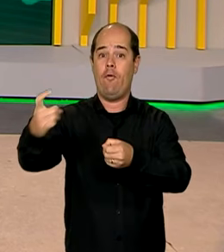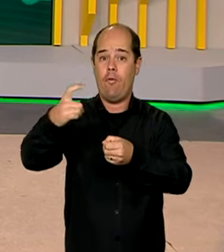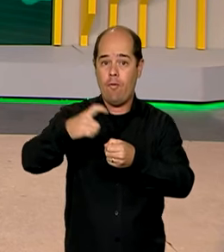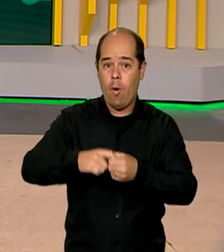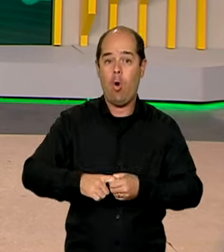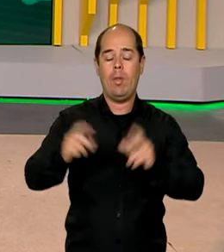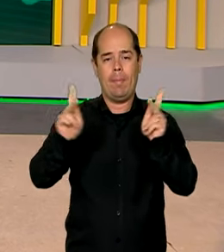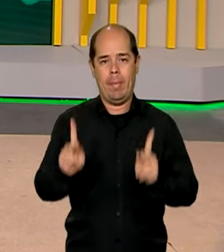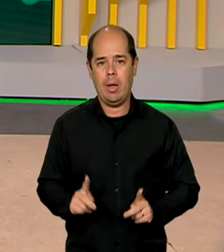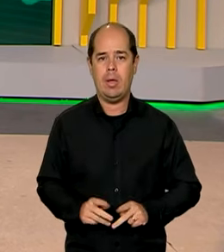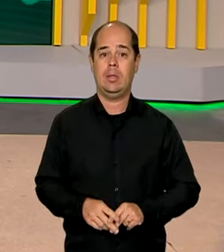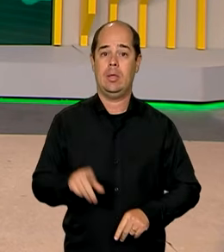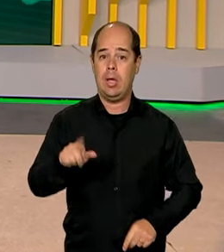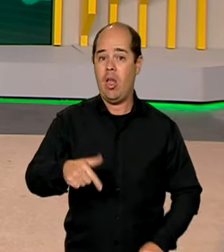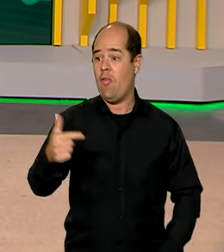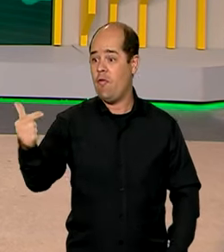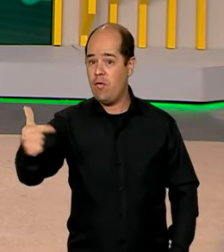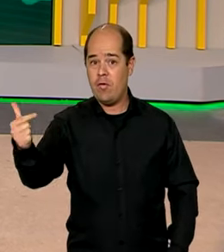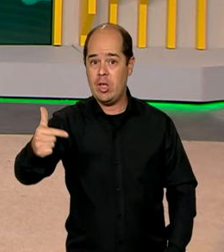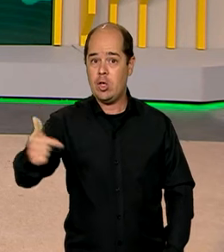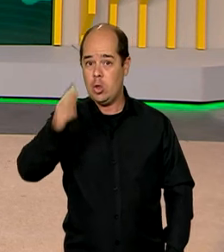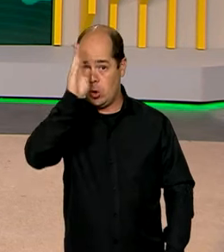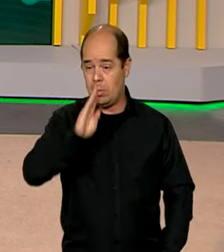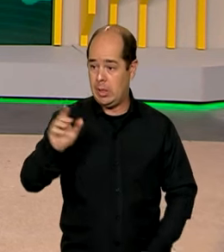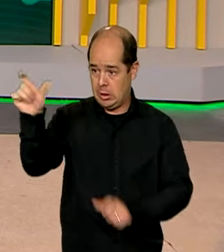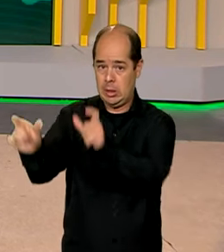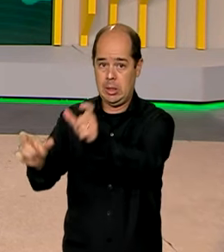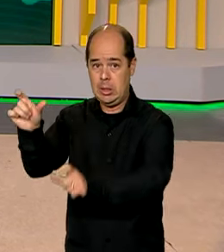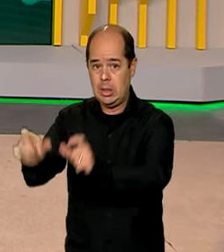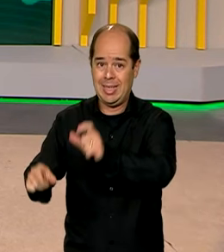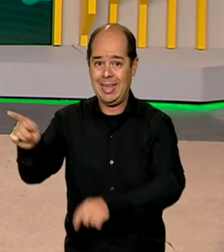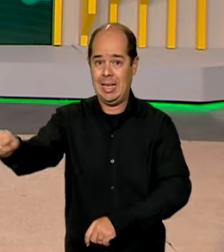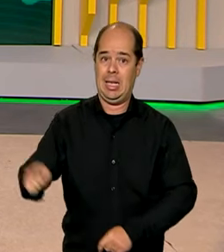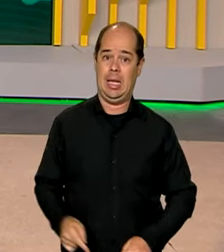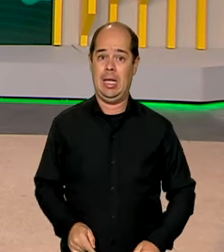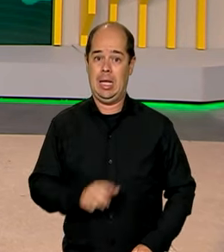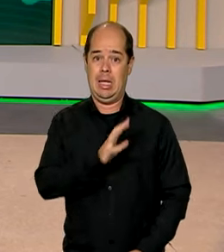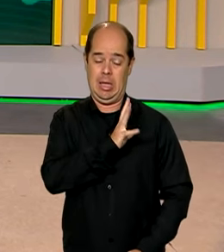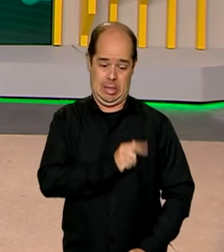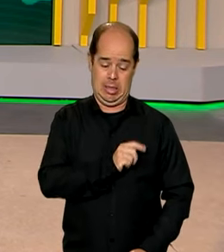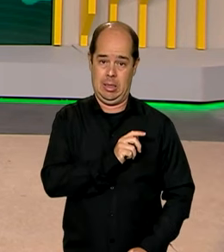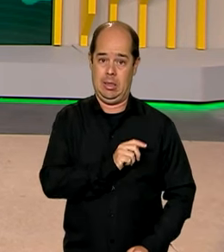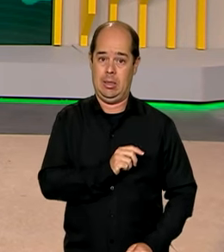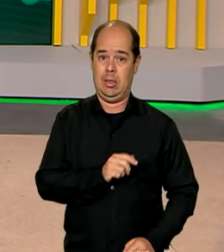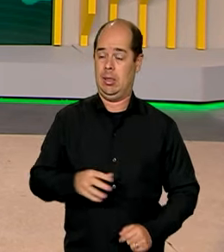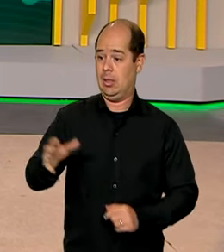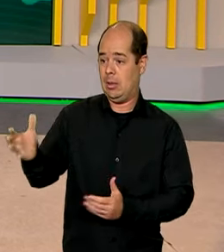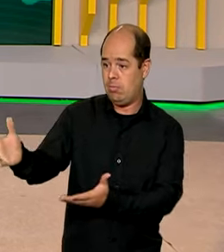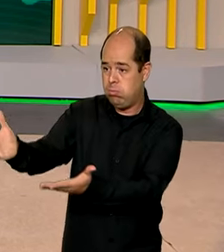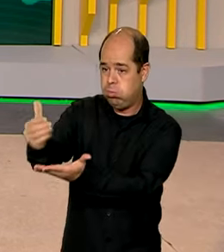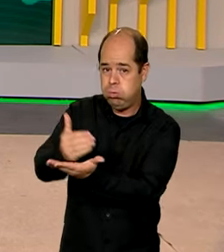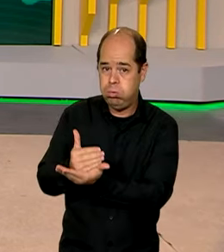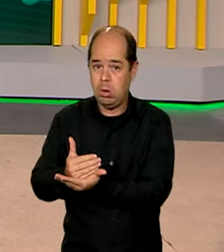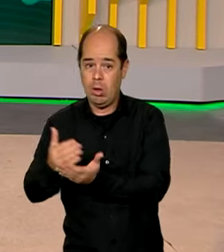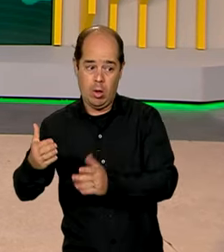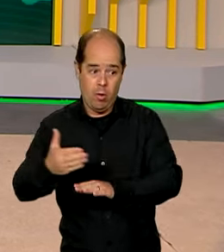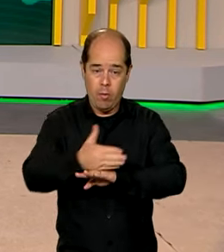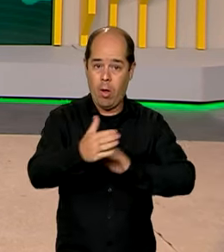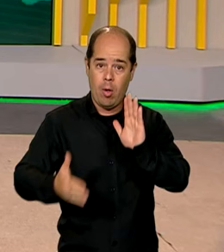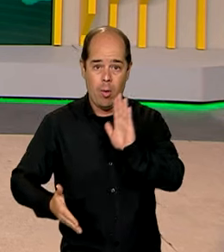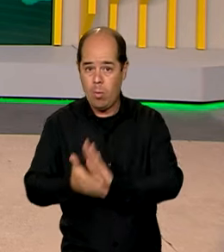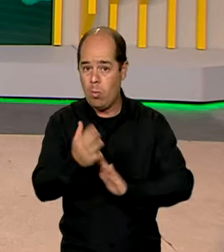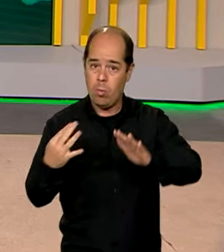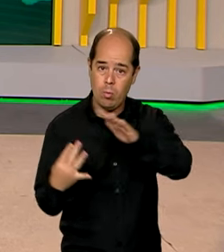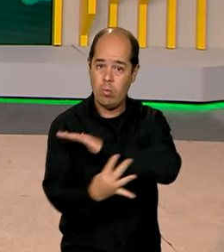retirada de 22 brasileiros e brasileiras de Gaza por meio da fronteira com o Egito. Quem conversou